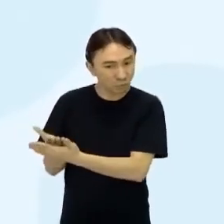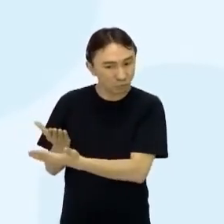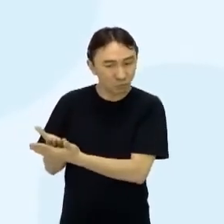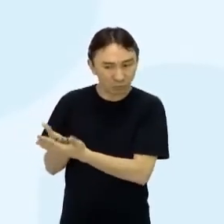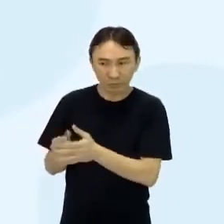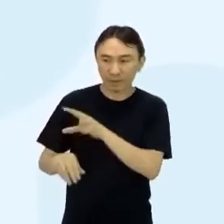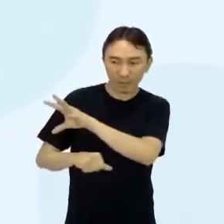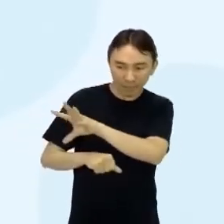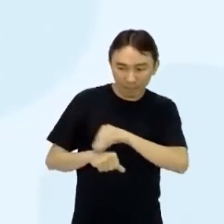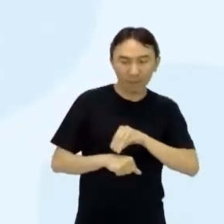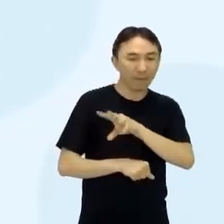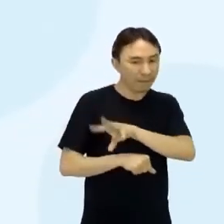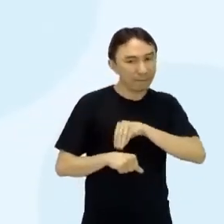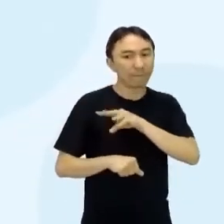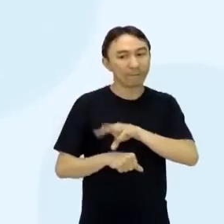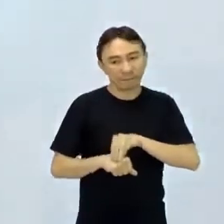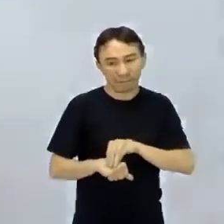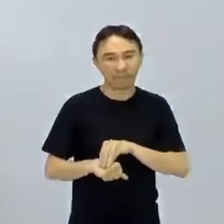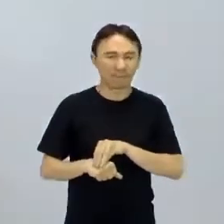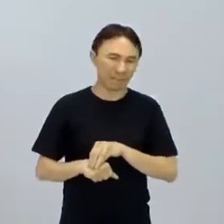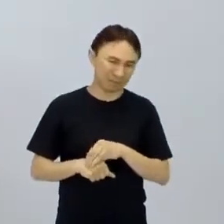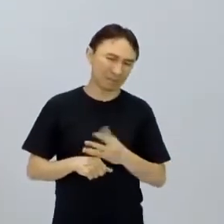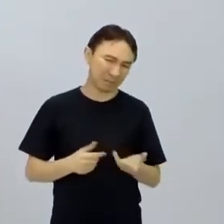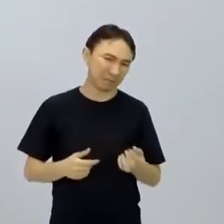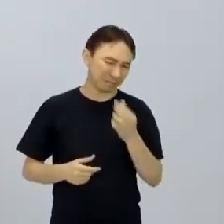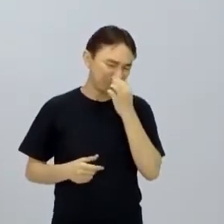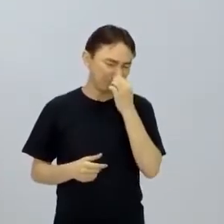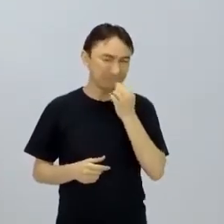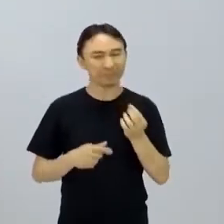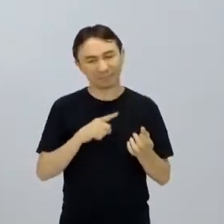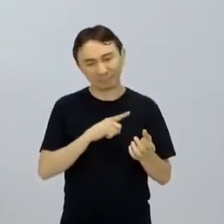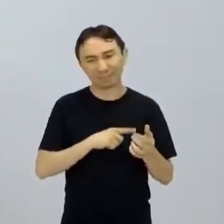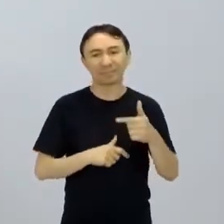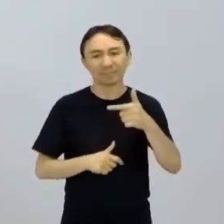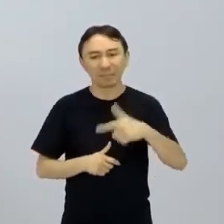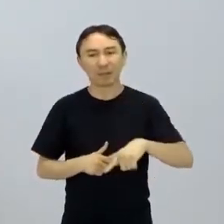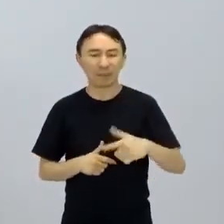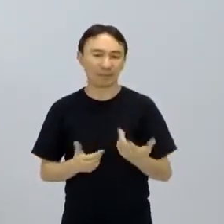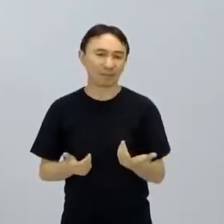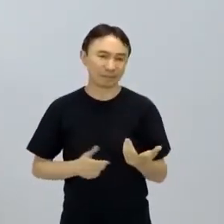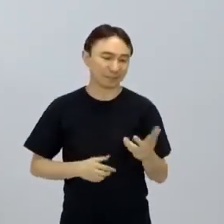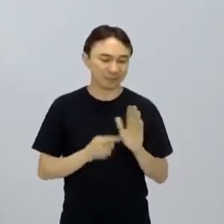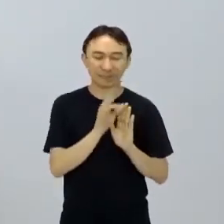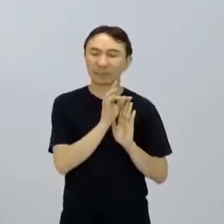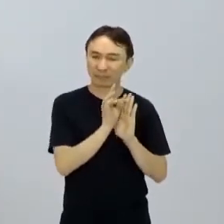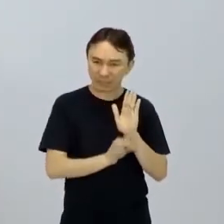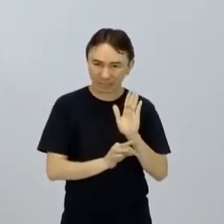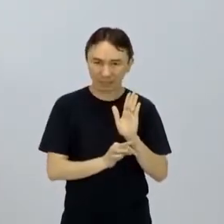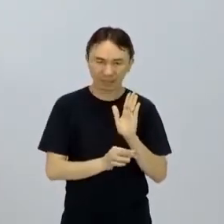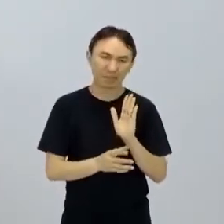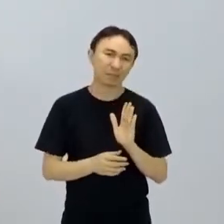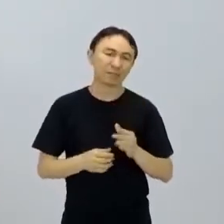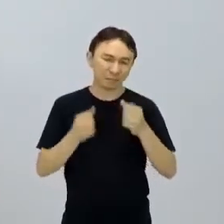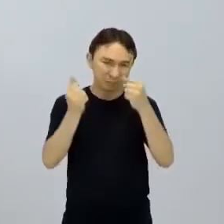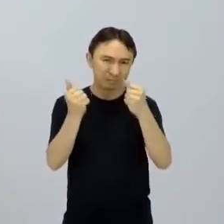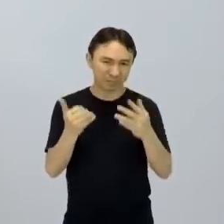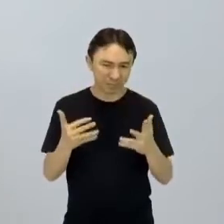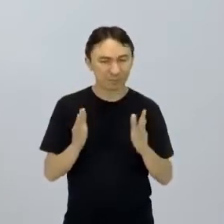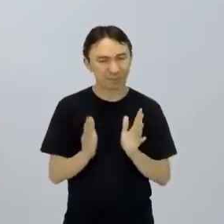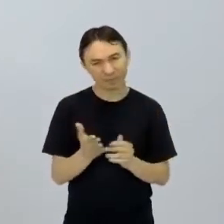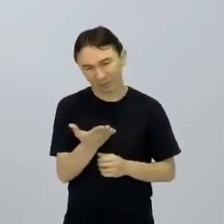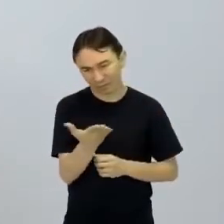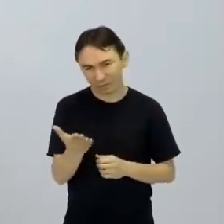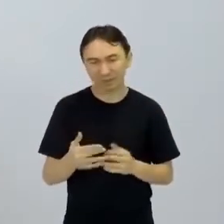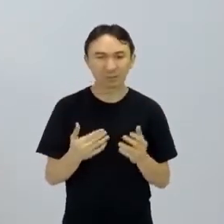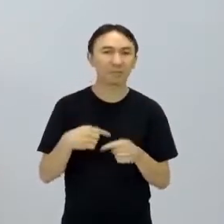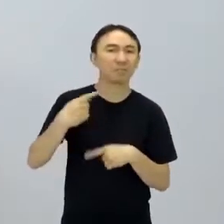estamos nesse fragmento. Mas tem muito mais. A questão, então, desse texto, nós já falamos, até pedi para vocês explorarem mais, e